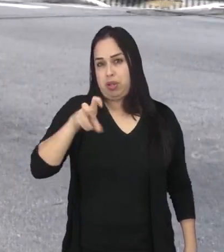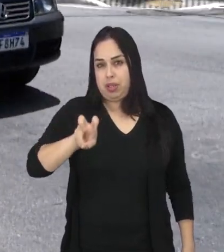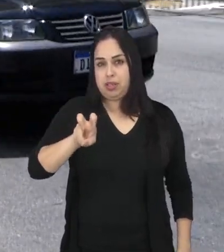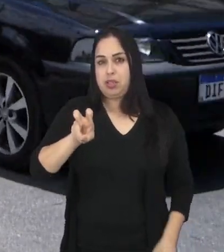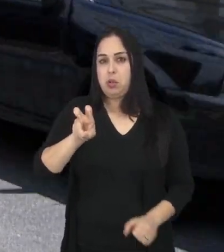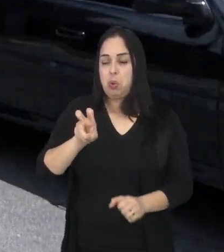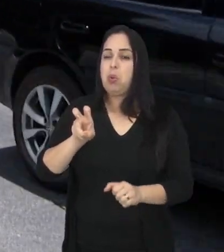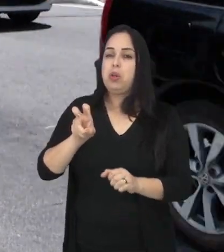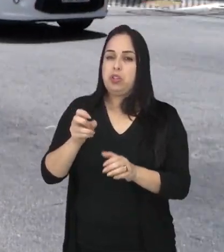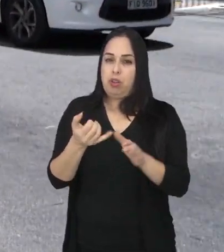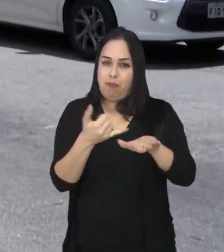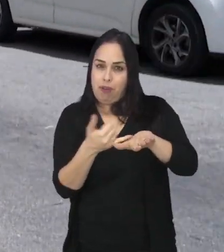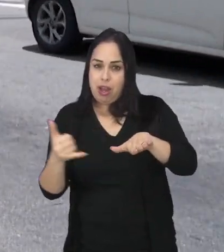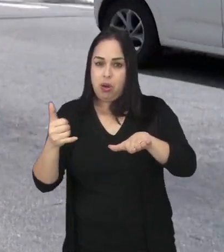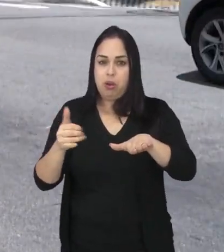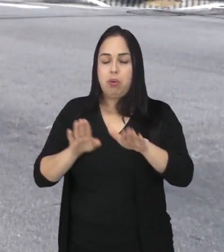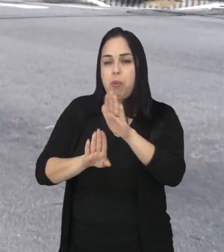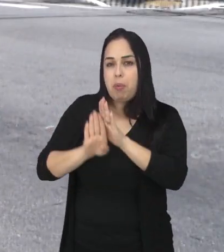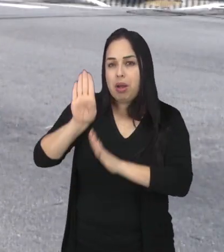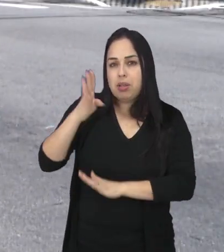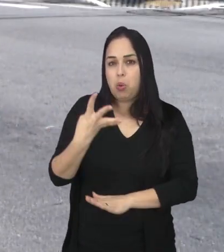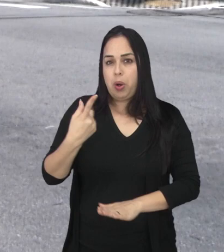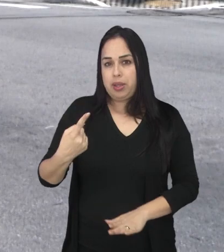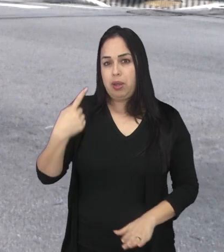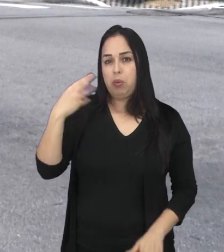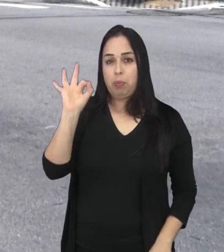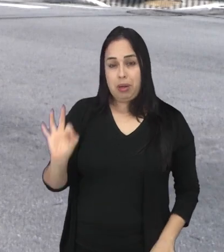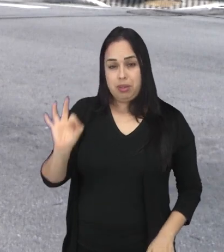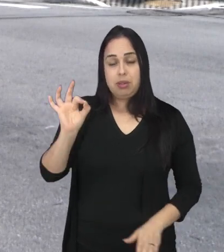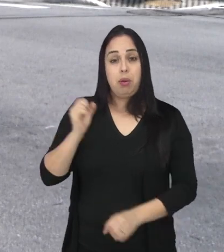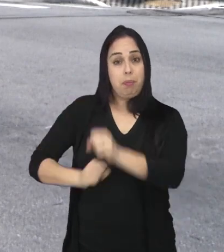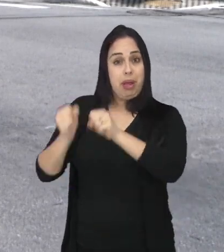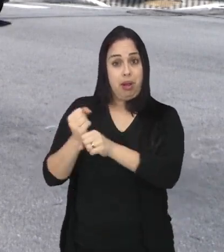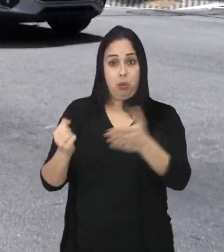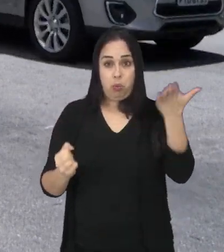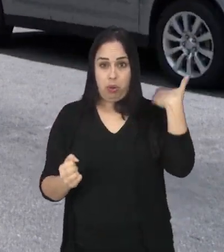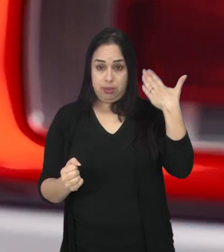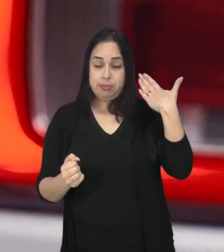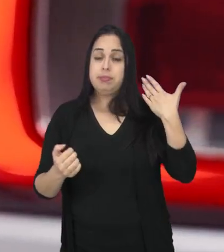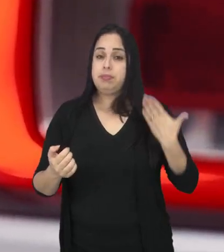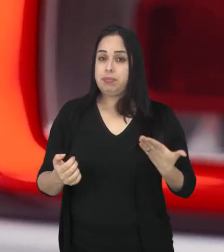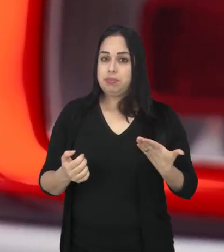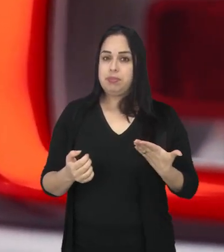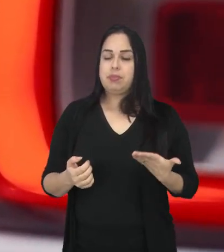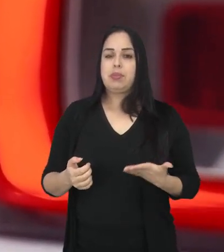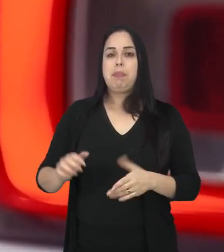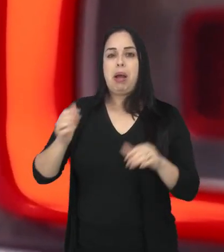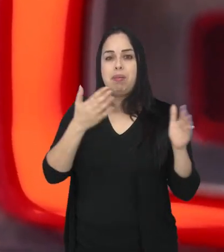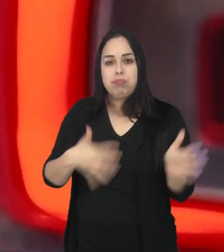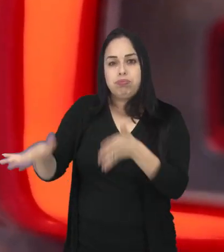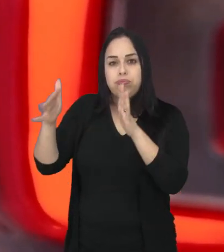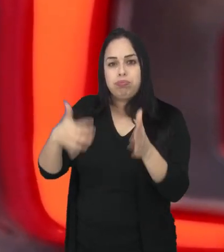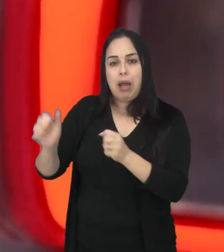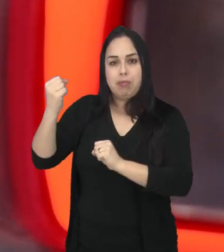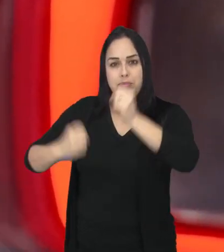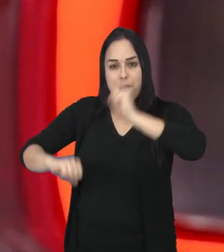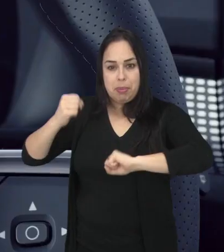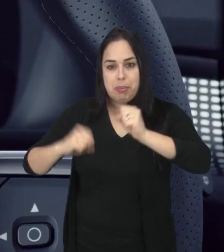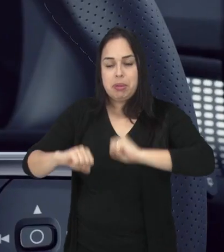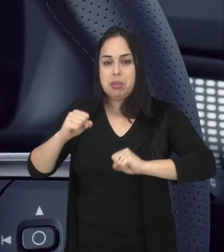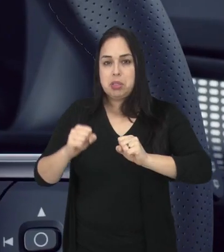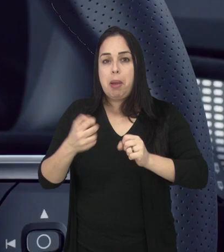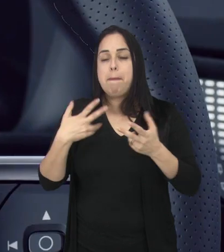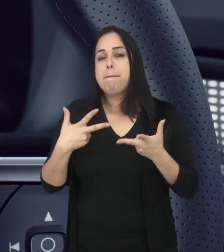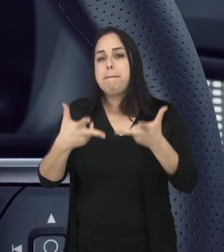emplacados, um crescimento de 41% na comparação com o ano anterior. Para as montadoras, a popularização